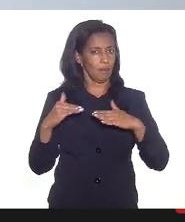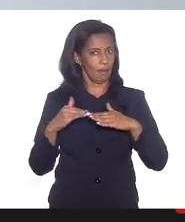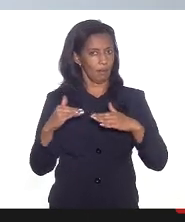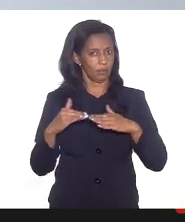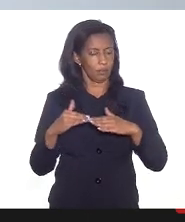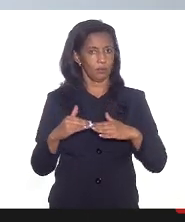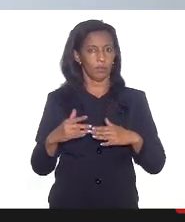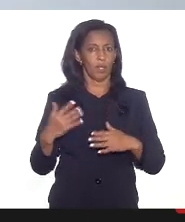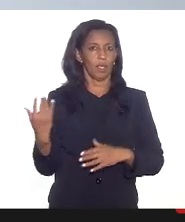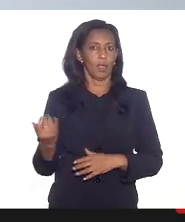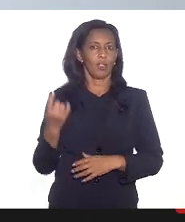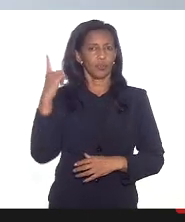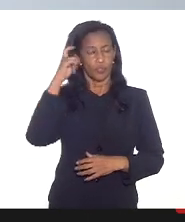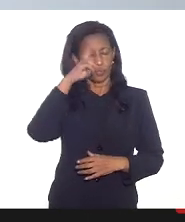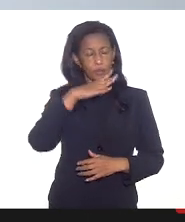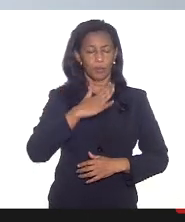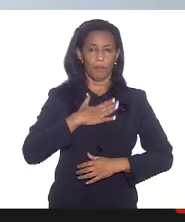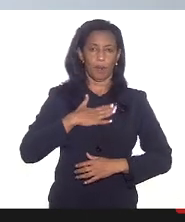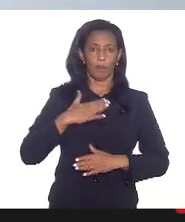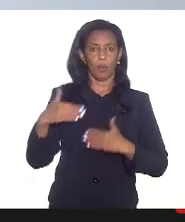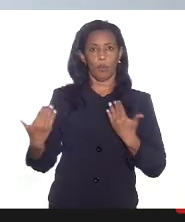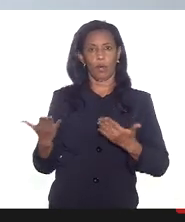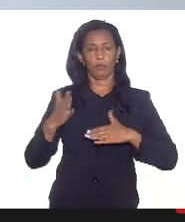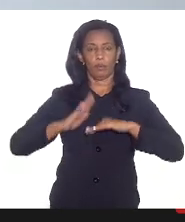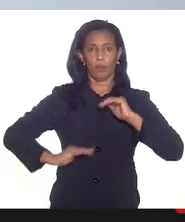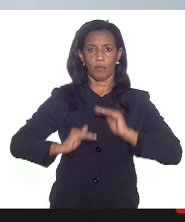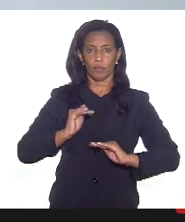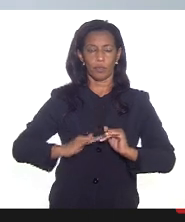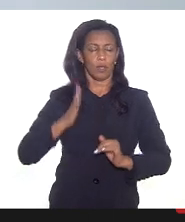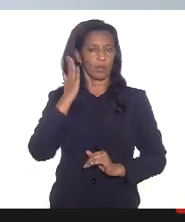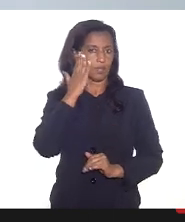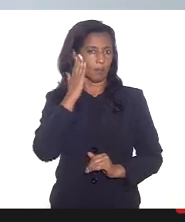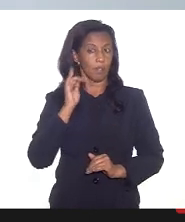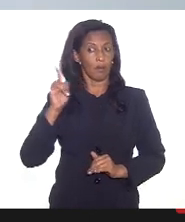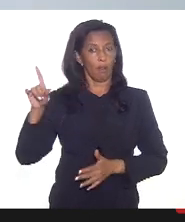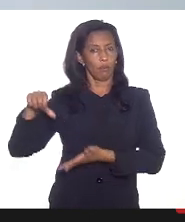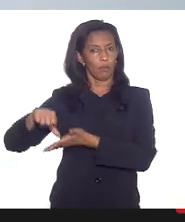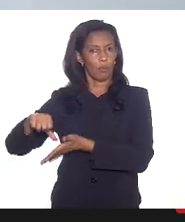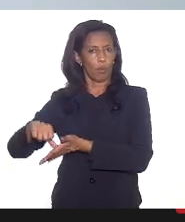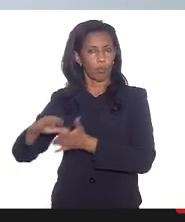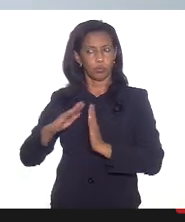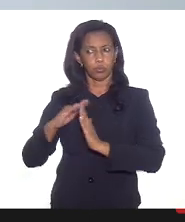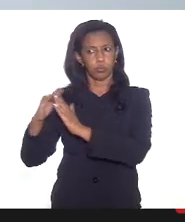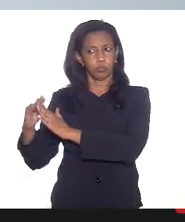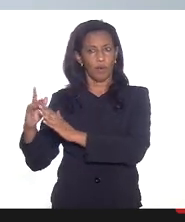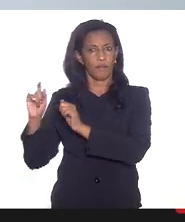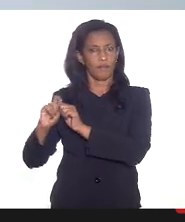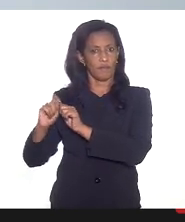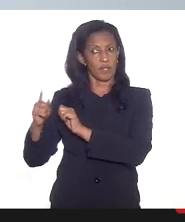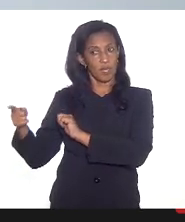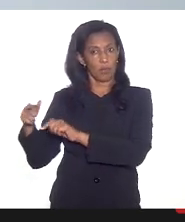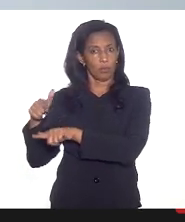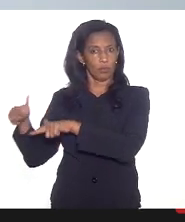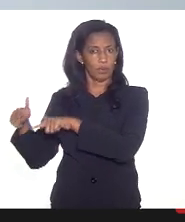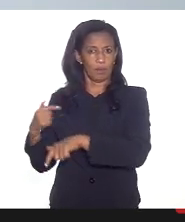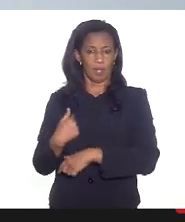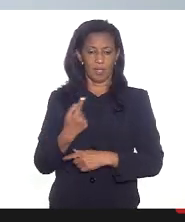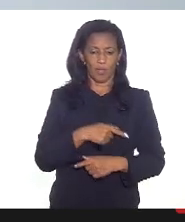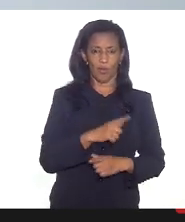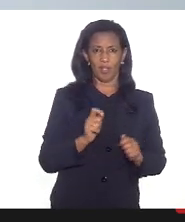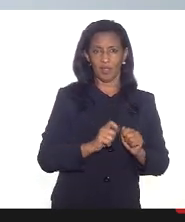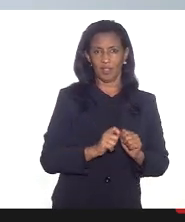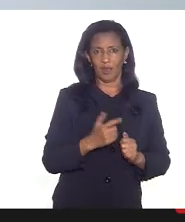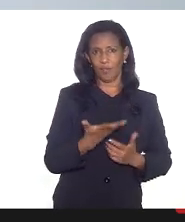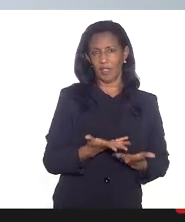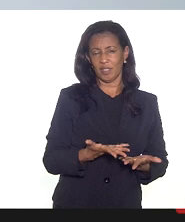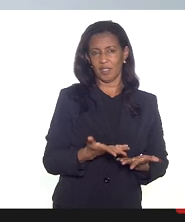é muito difícil para mim enquanto profissional saber que lá na unidade do vizinho fizeram X e eu aqui estou querendo